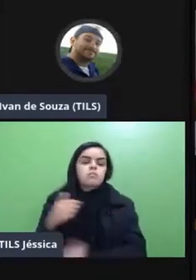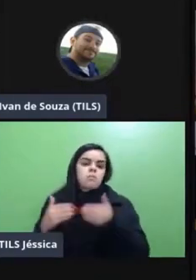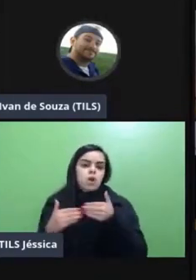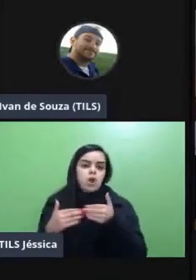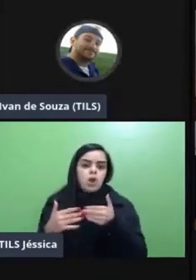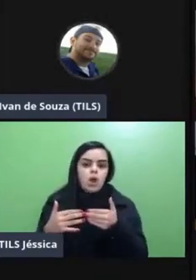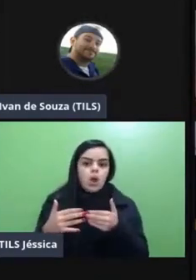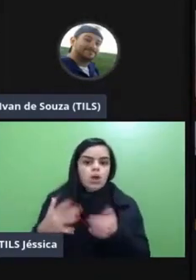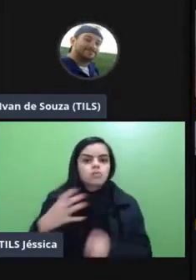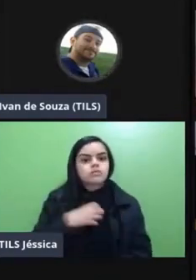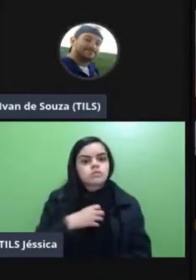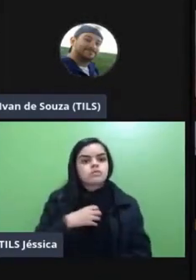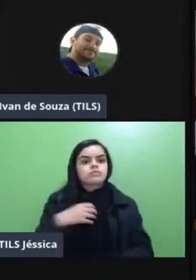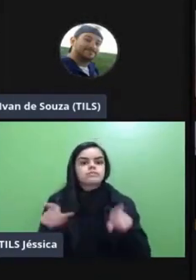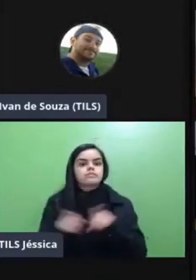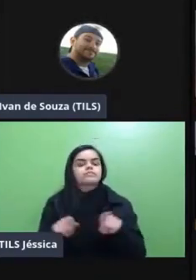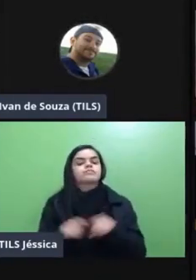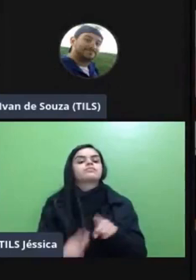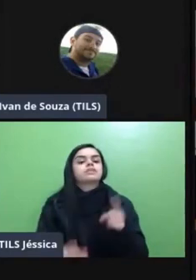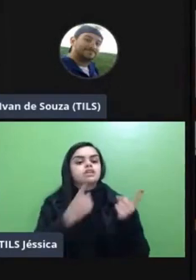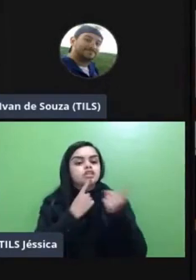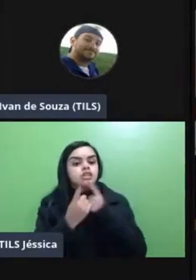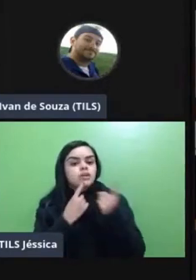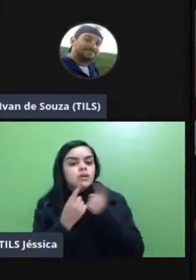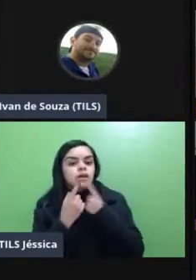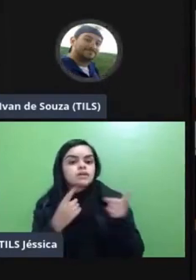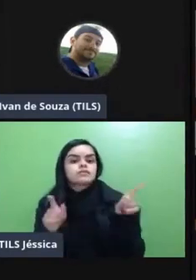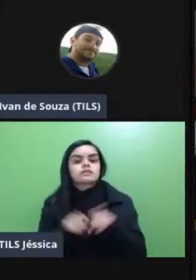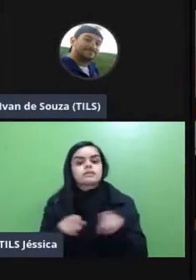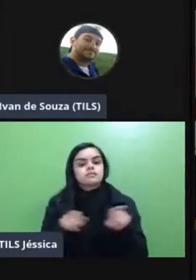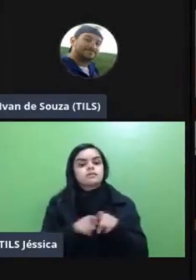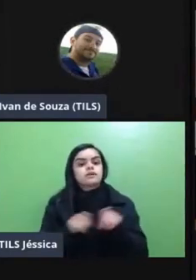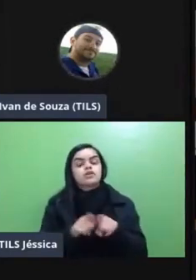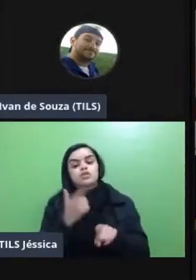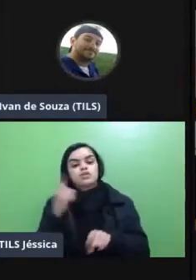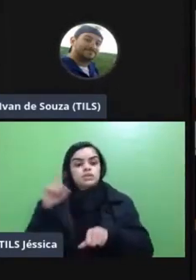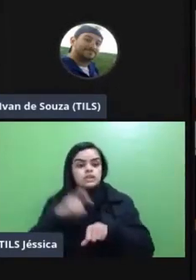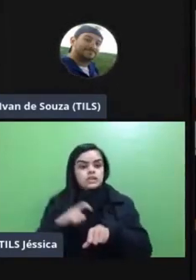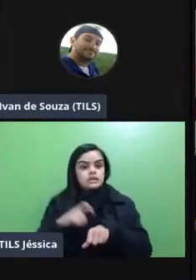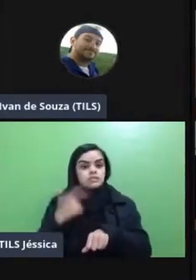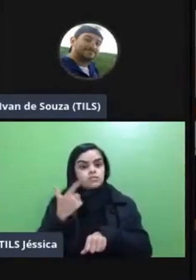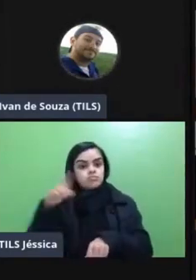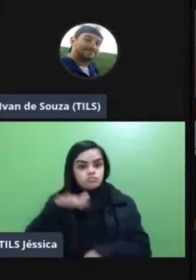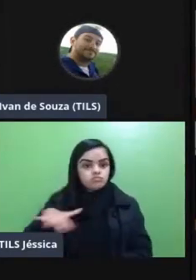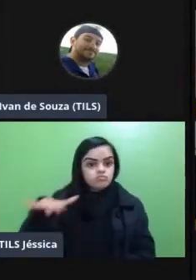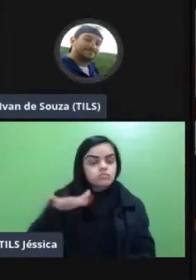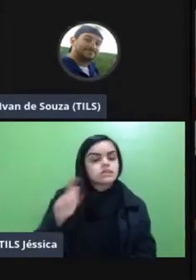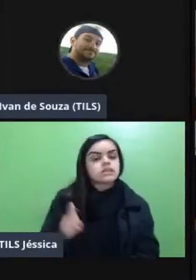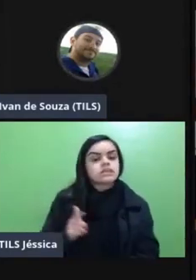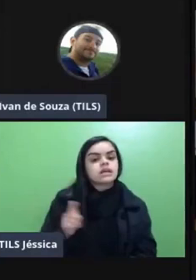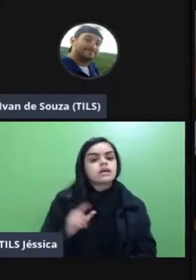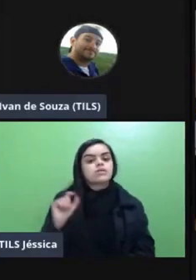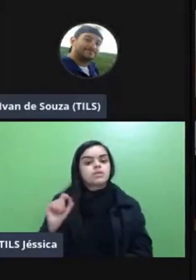módulo vou dialogando com eles ainda que é em outro tempo em outro espaço eles vão ter essa